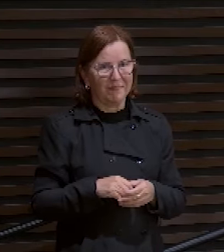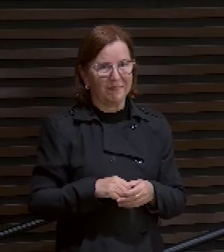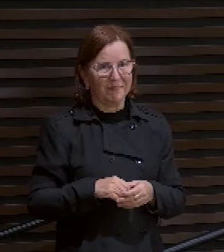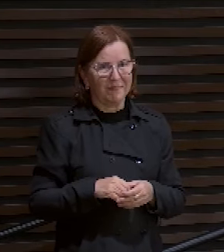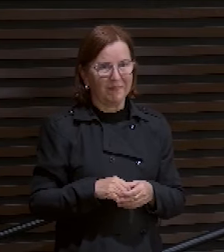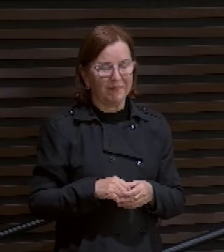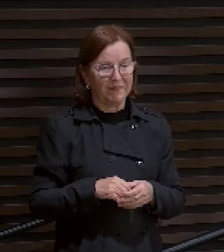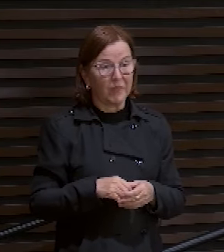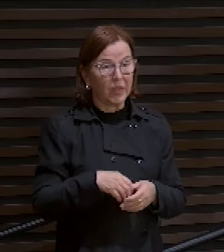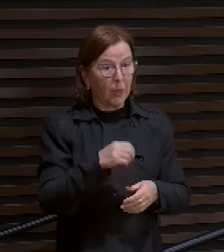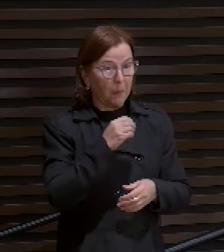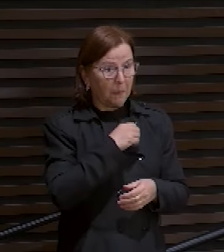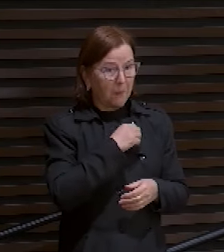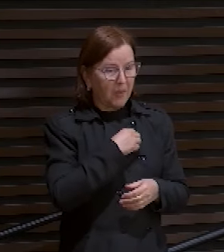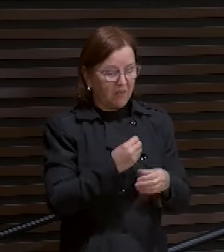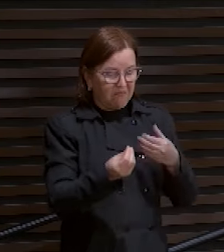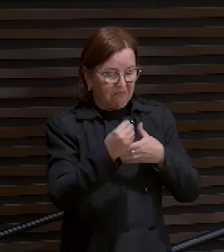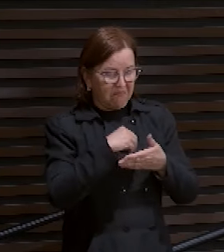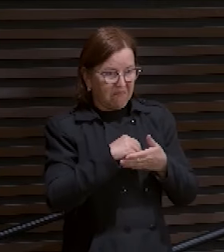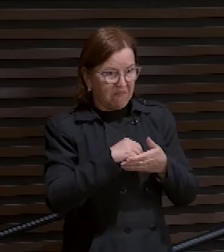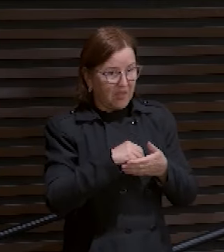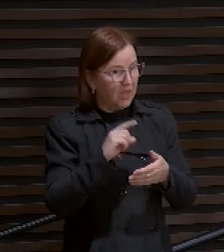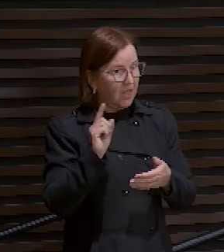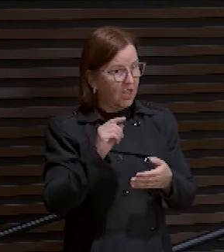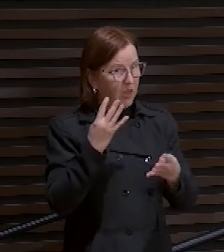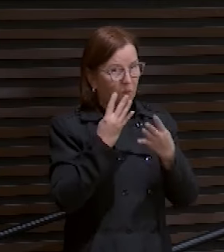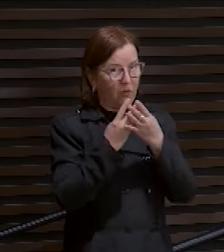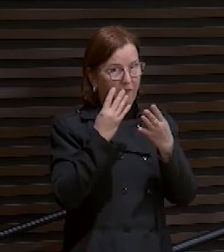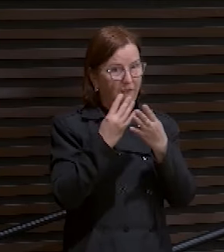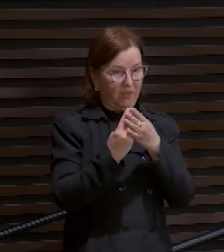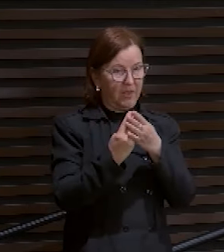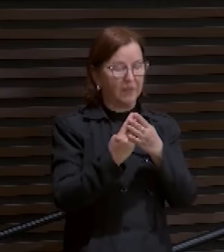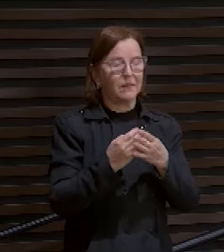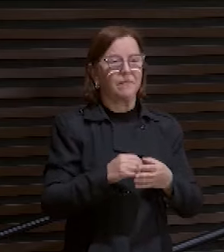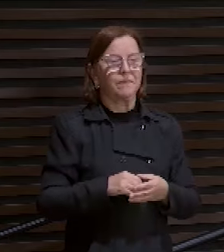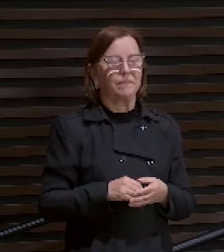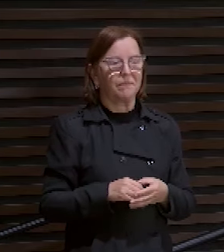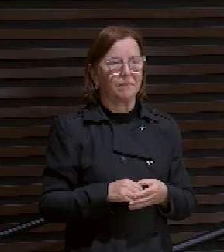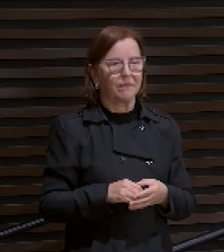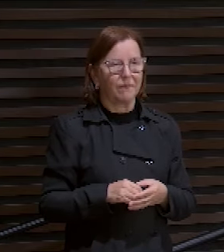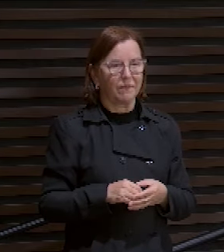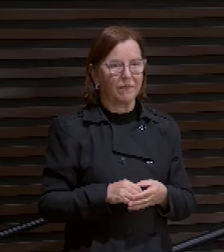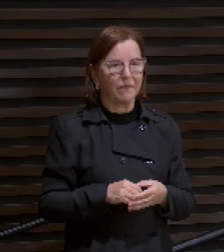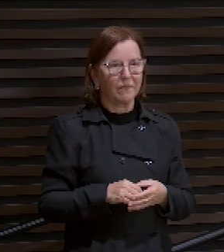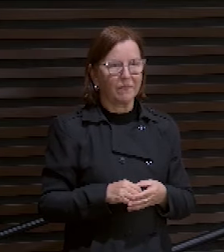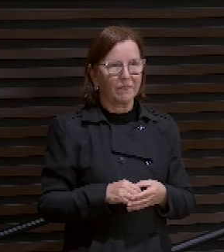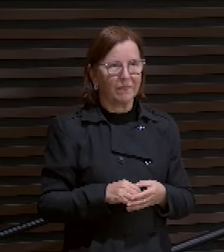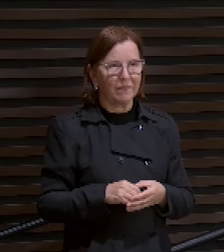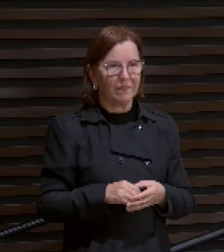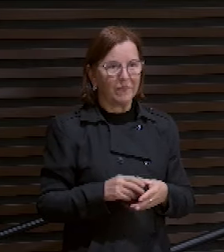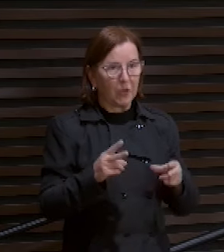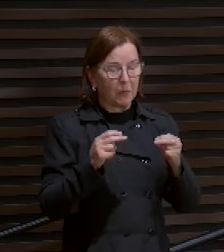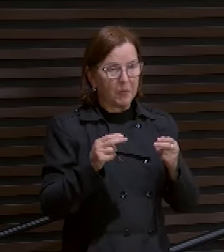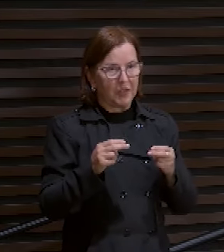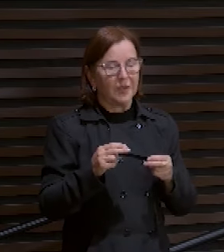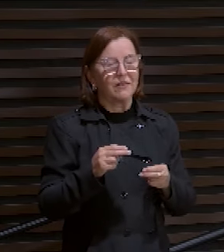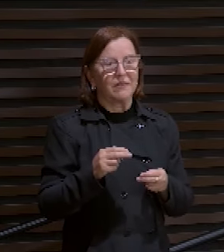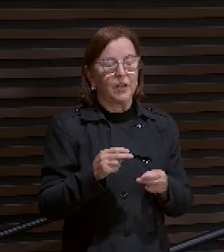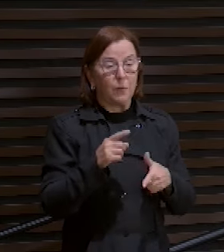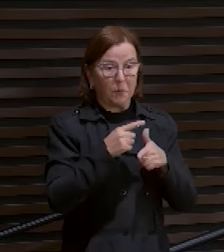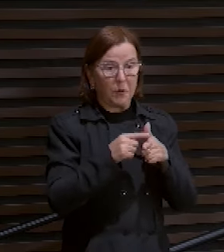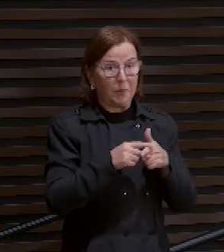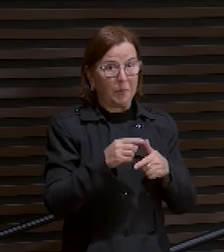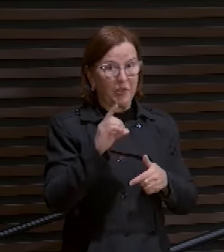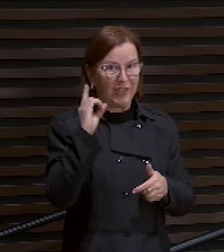O pecado que está lá, não confessa. Vamos ver o caso de Davi. Então, meu querido,